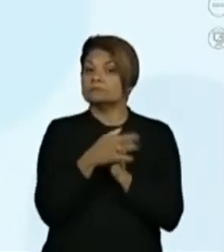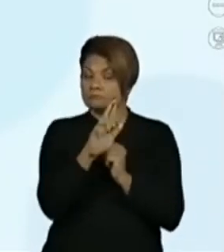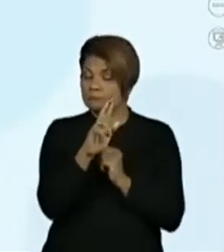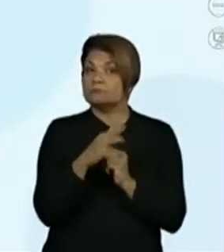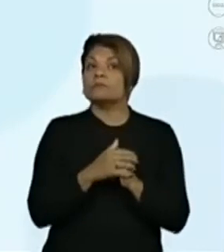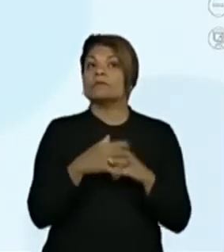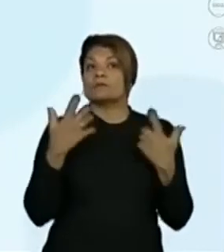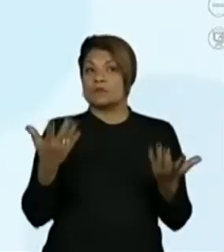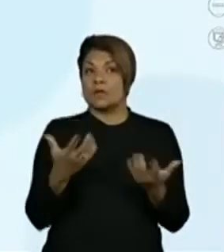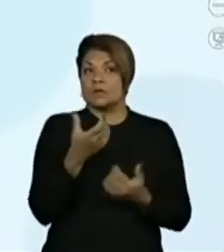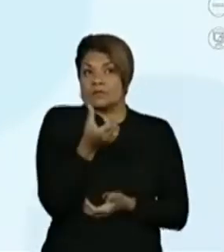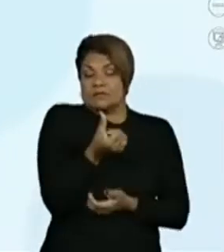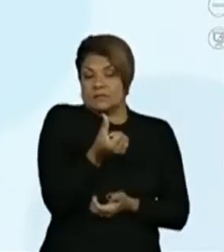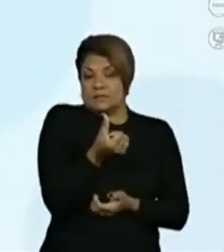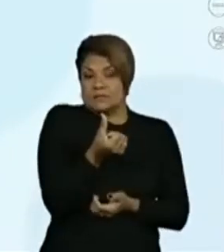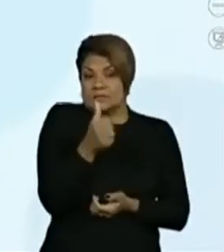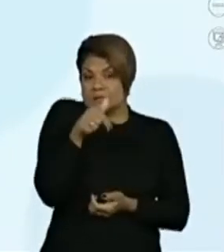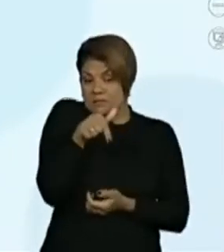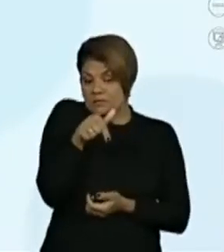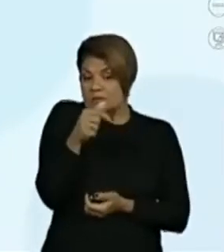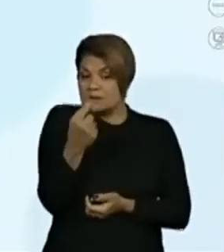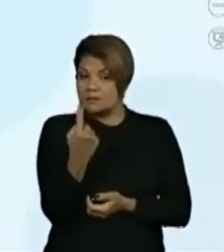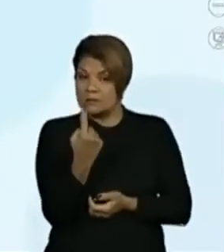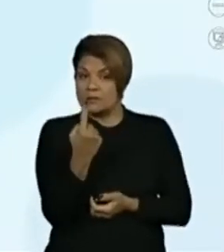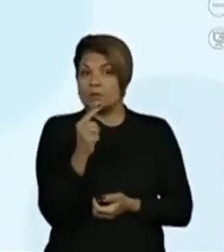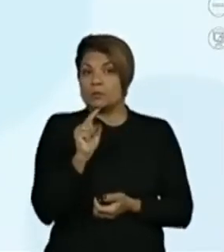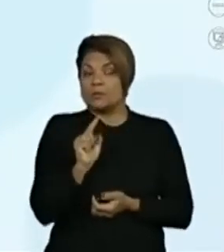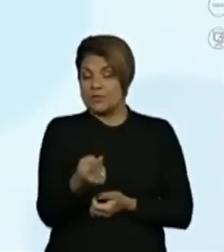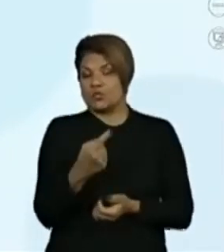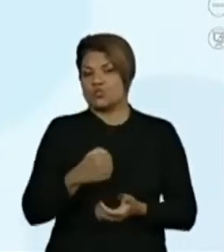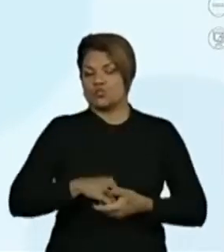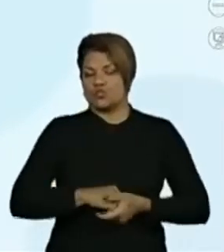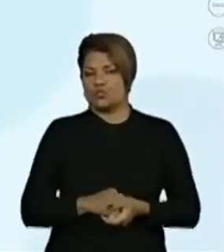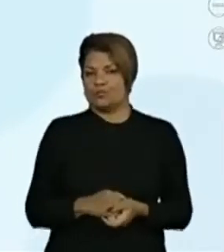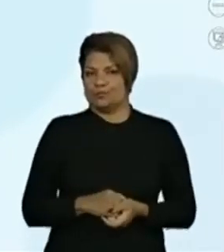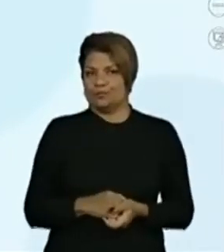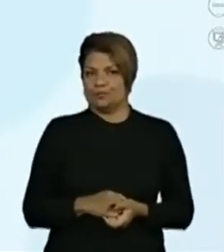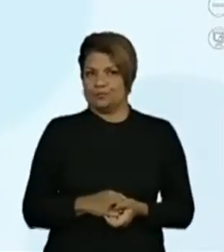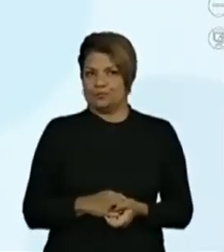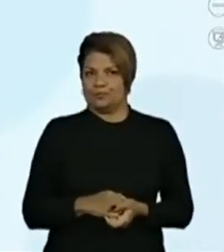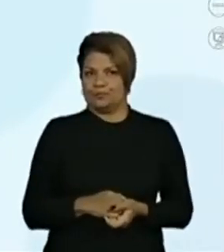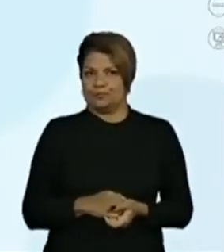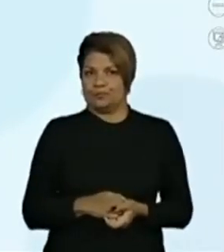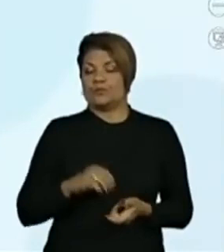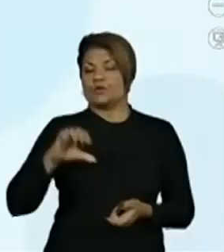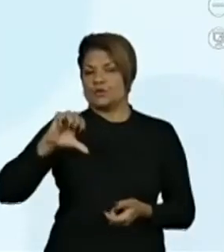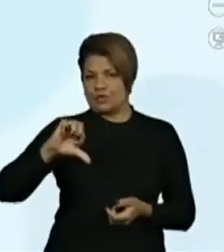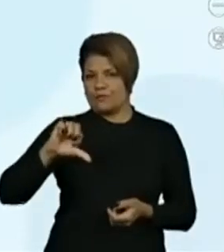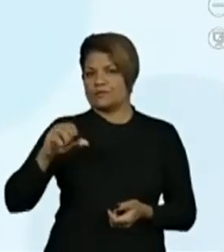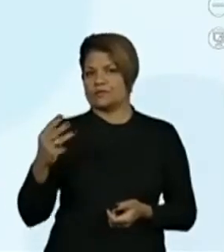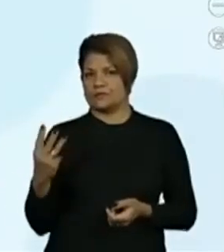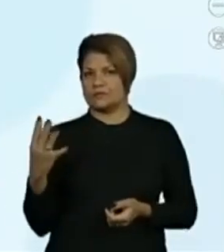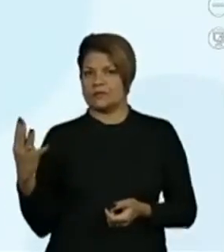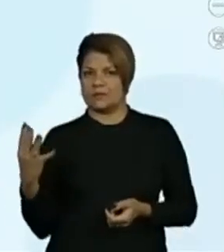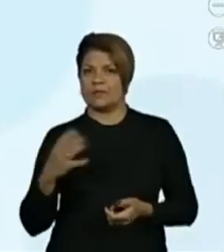771 mil. Vou ler isso dessa maneira, não é? 671 mil. 934.